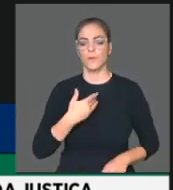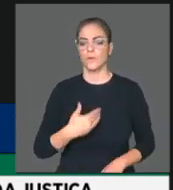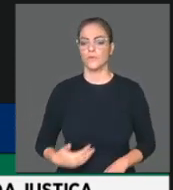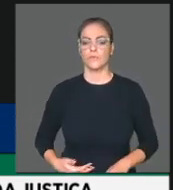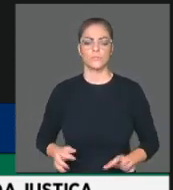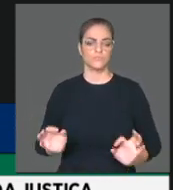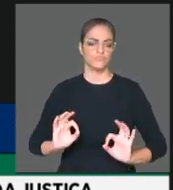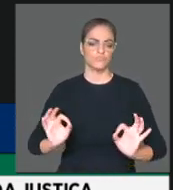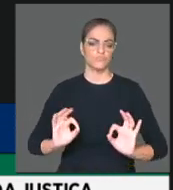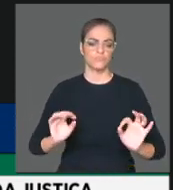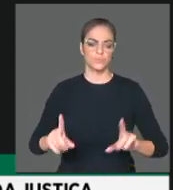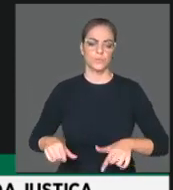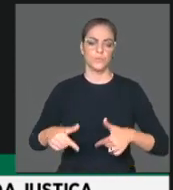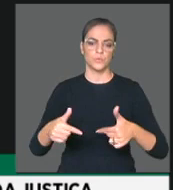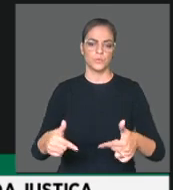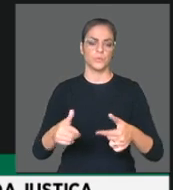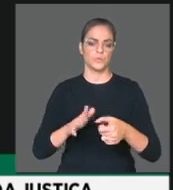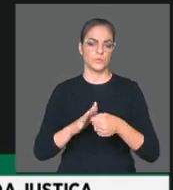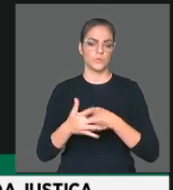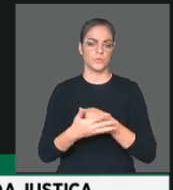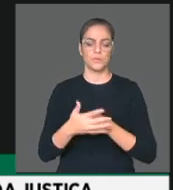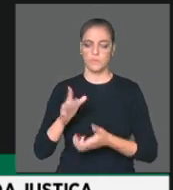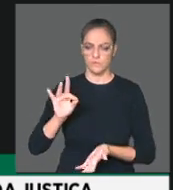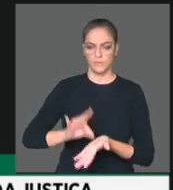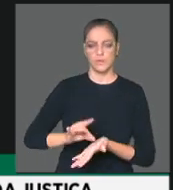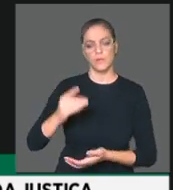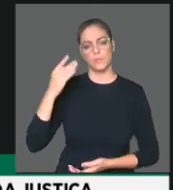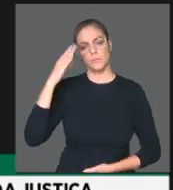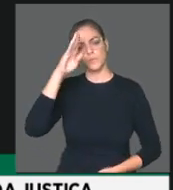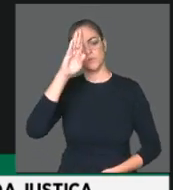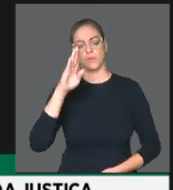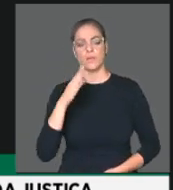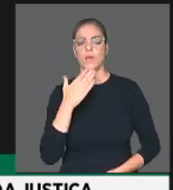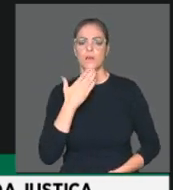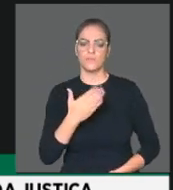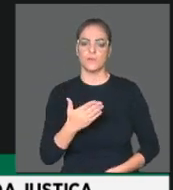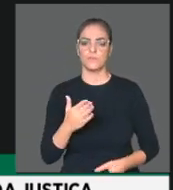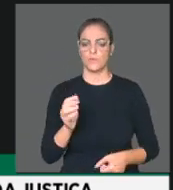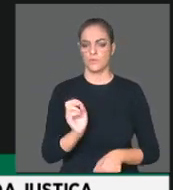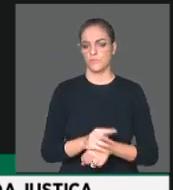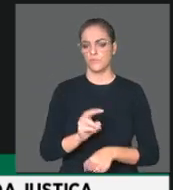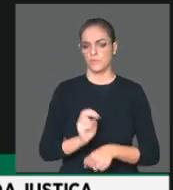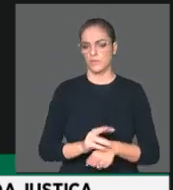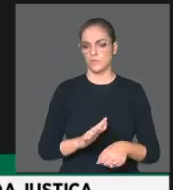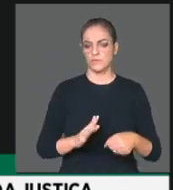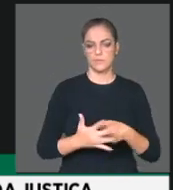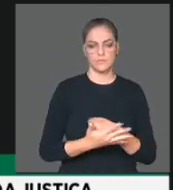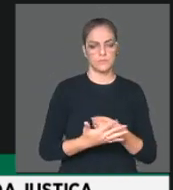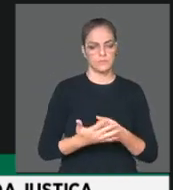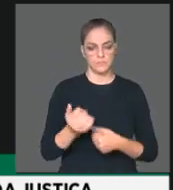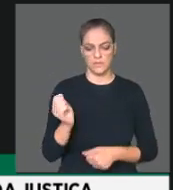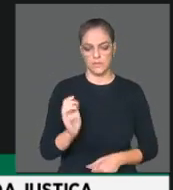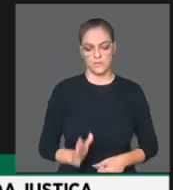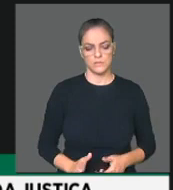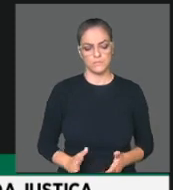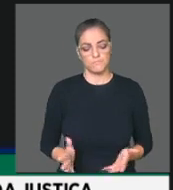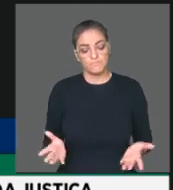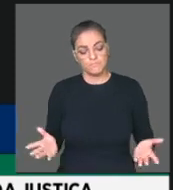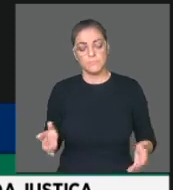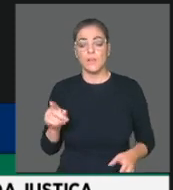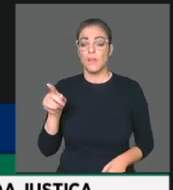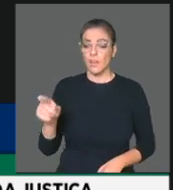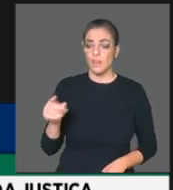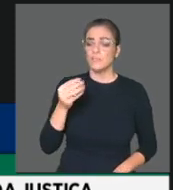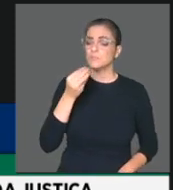contrário. O Bolsonaro é o melhor amigo do vírus no Brasil. Mas queria dizer aos senadores Alci que sim, ele poderia ter tirado o